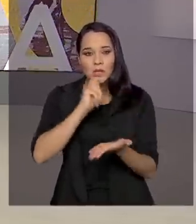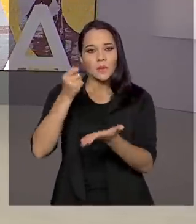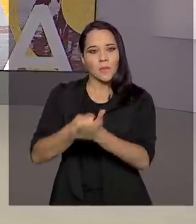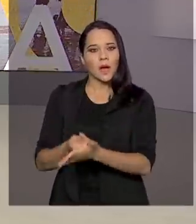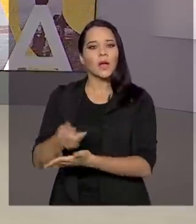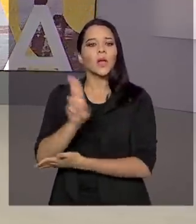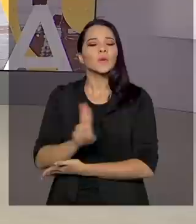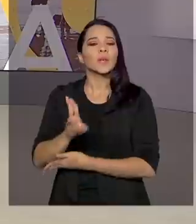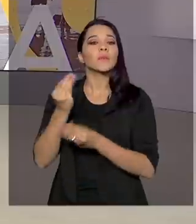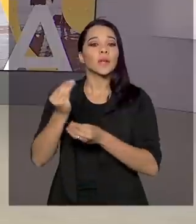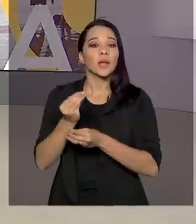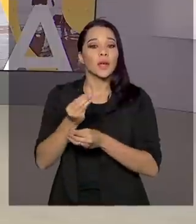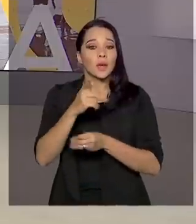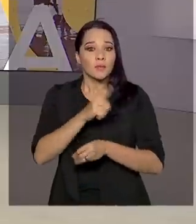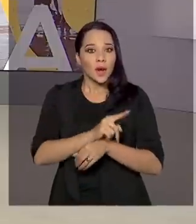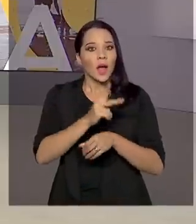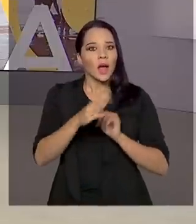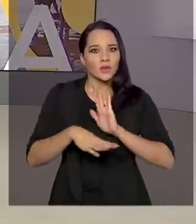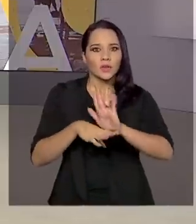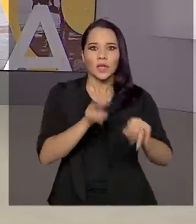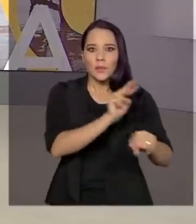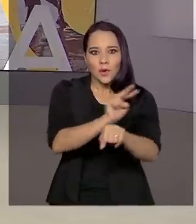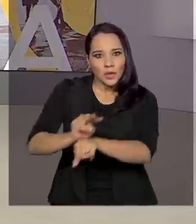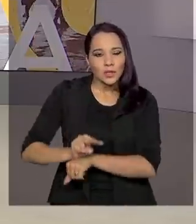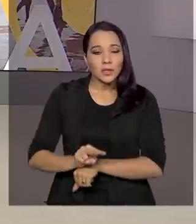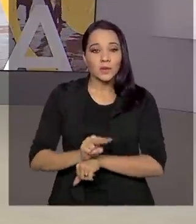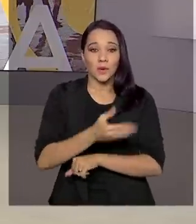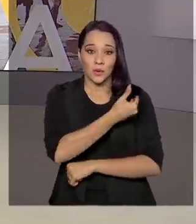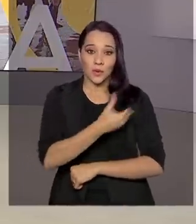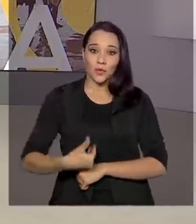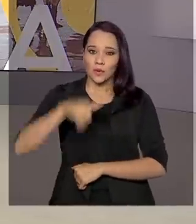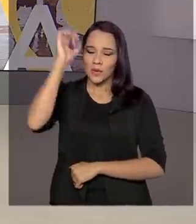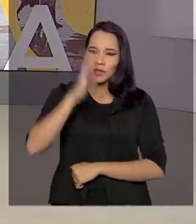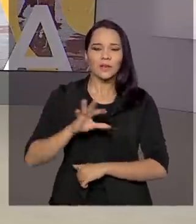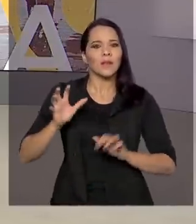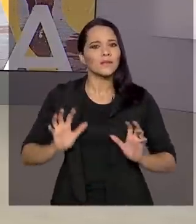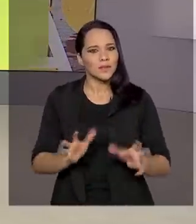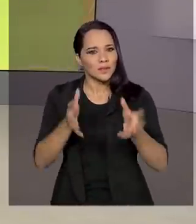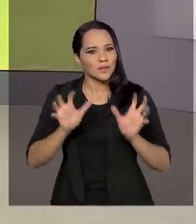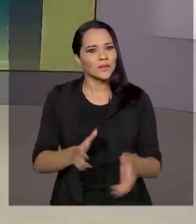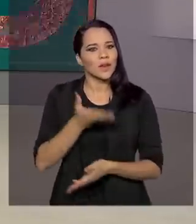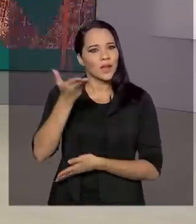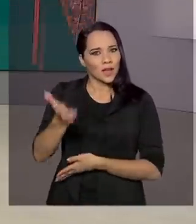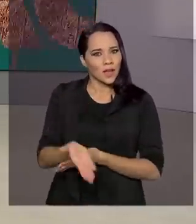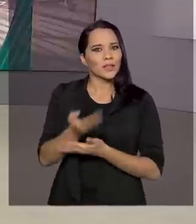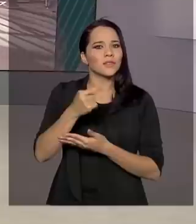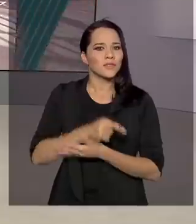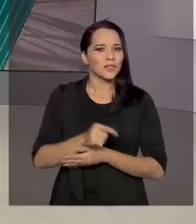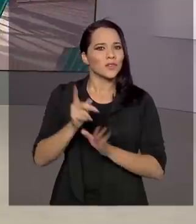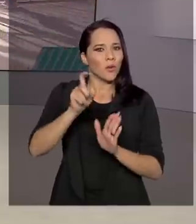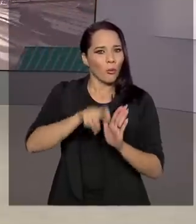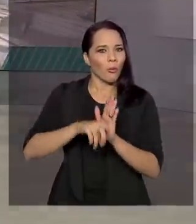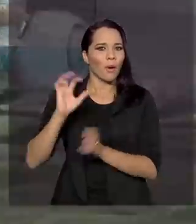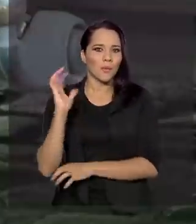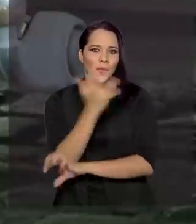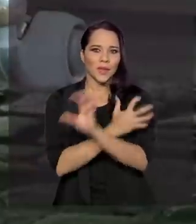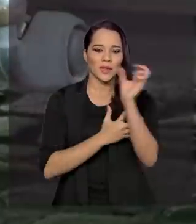é usado para financiar a preservação. E o governo brasileiro quer incentivar essa forma de compensação ambiental.